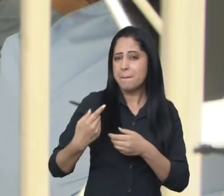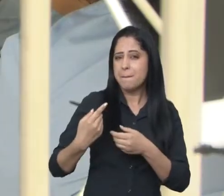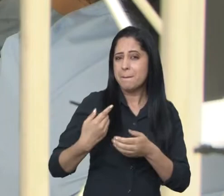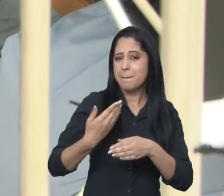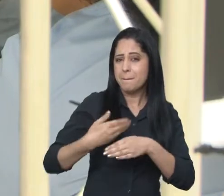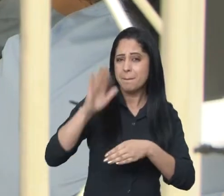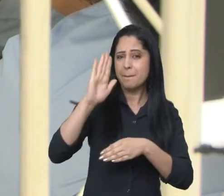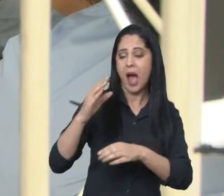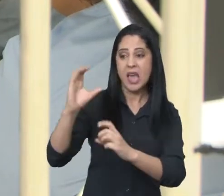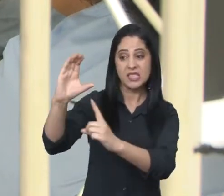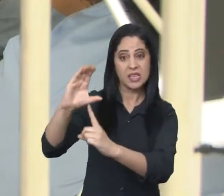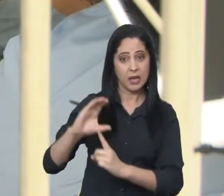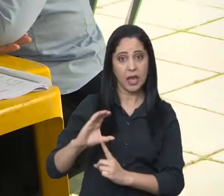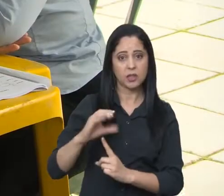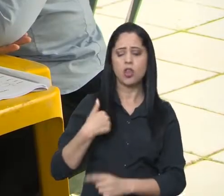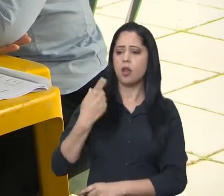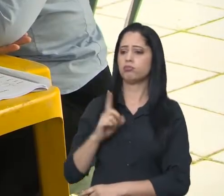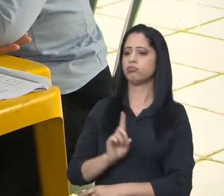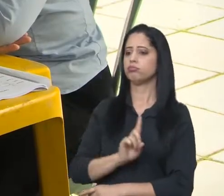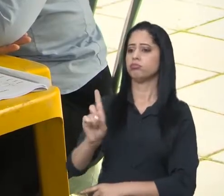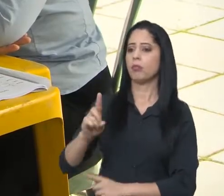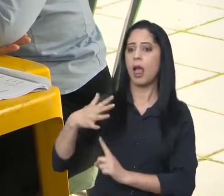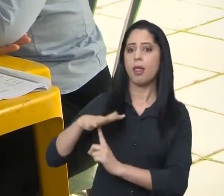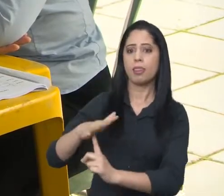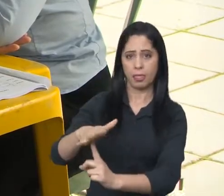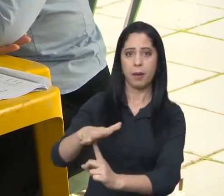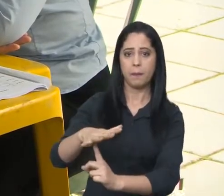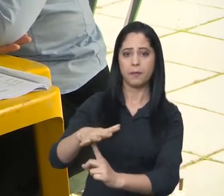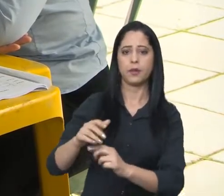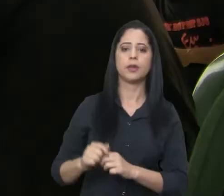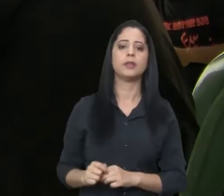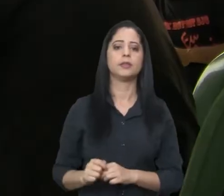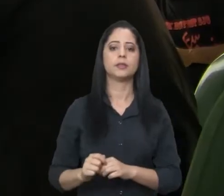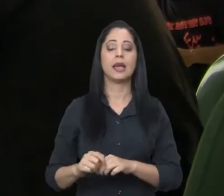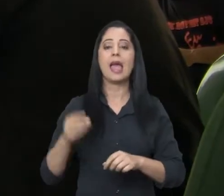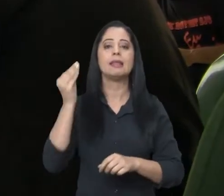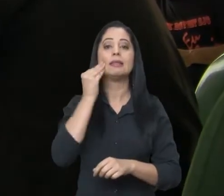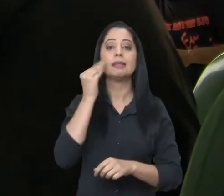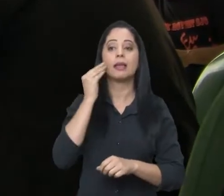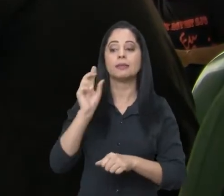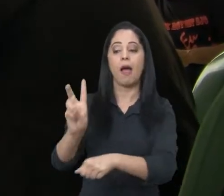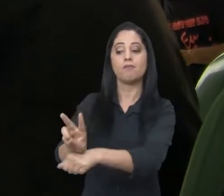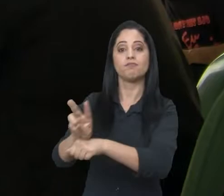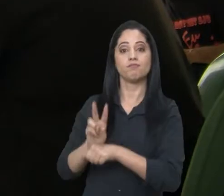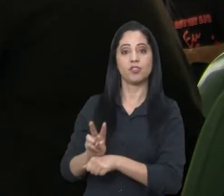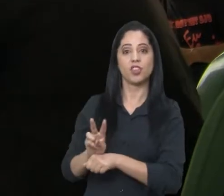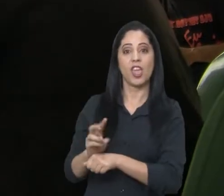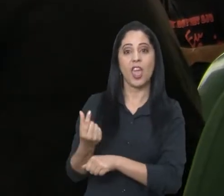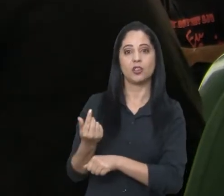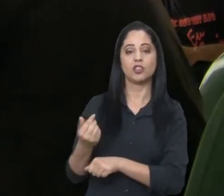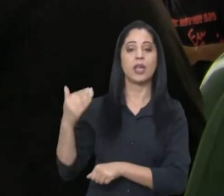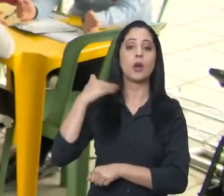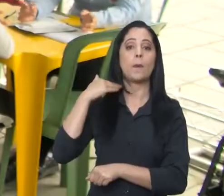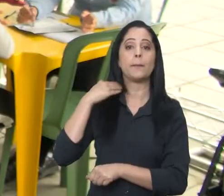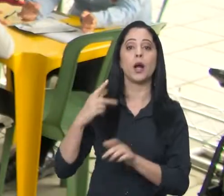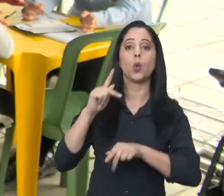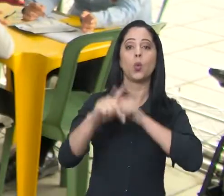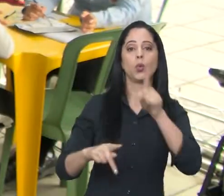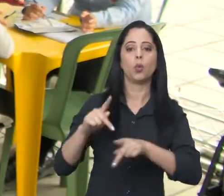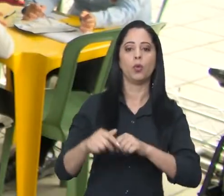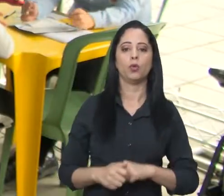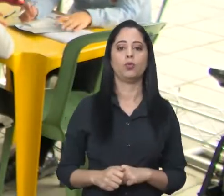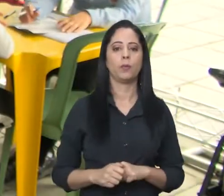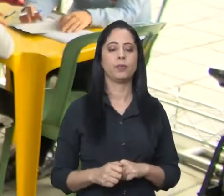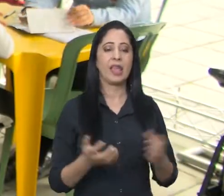participou da feira do microcrédito, empreendedorismo e trabalho, para tentar um empréstimo por meio do Banco do Povo. Eu quero